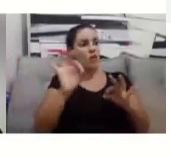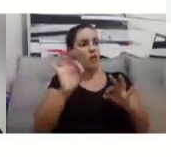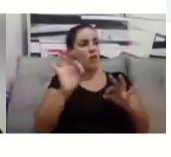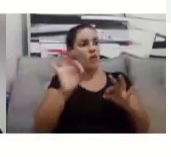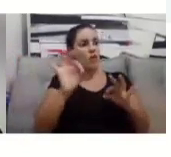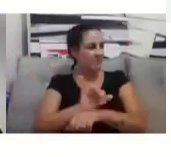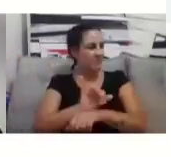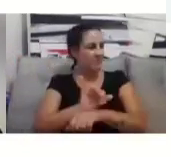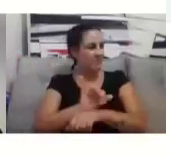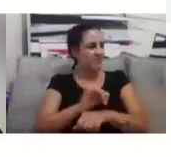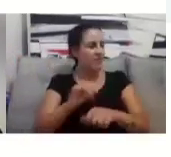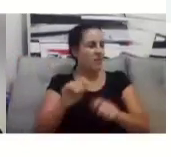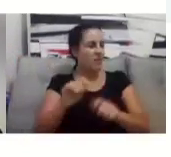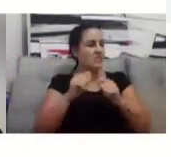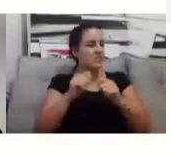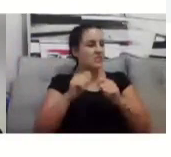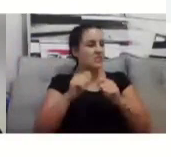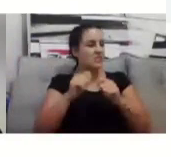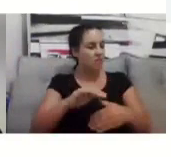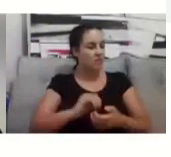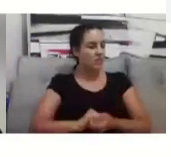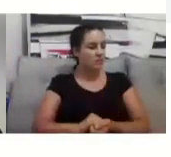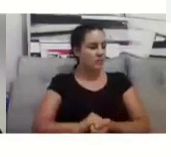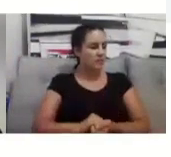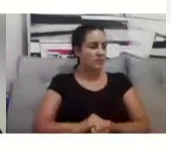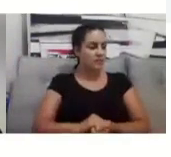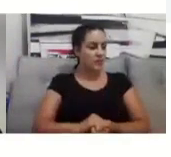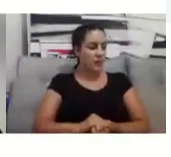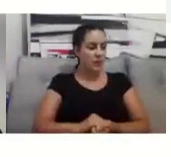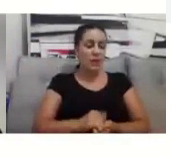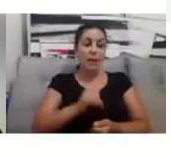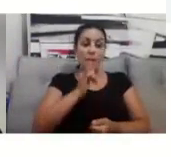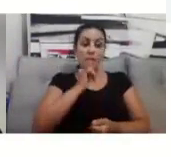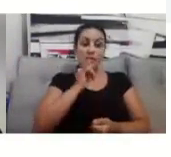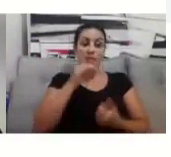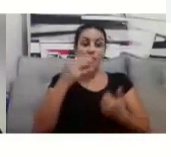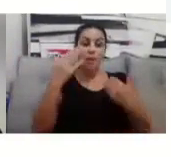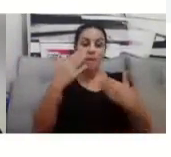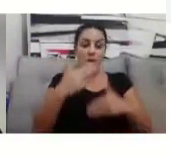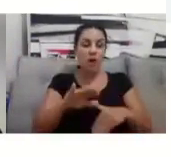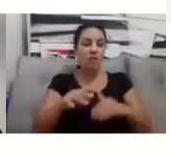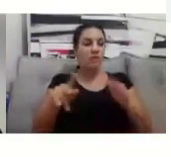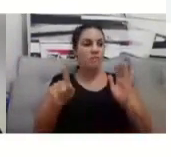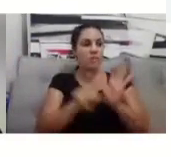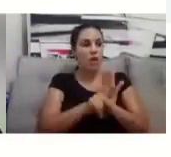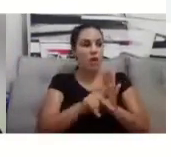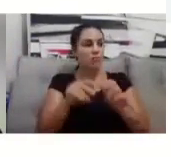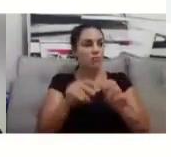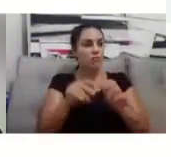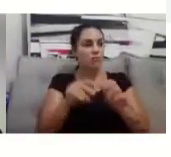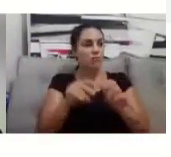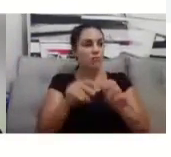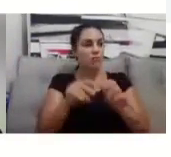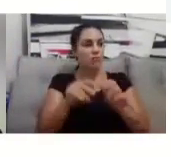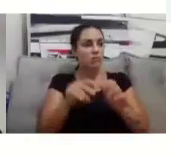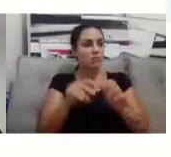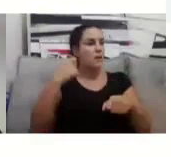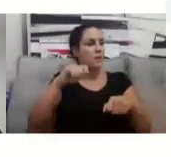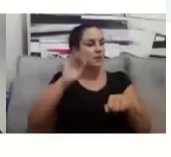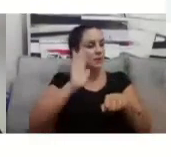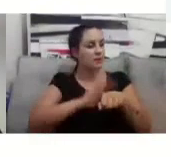a prova prática, né, a prova que vai ser escrita. Olha só,